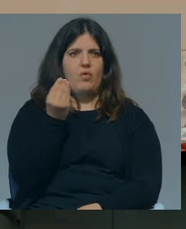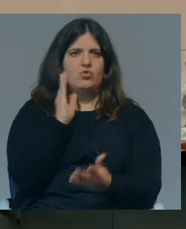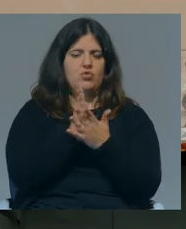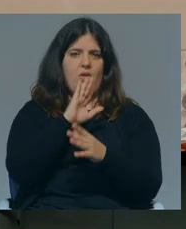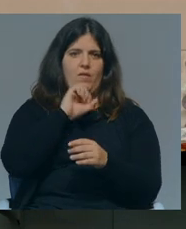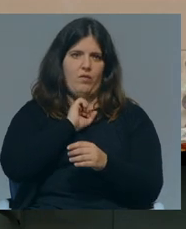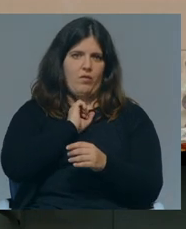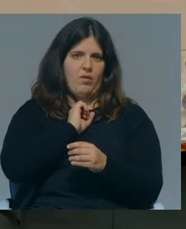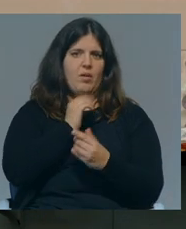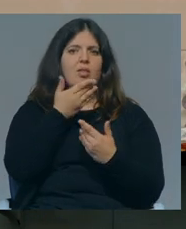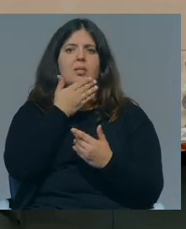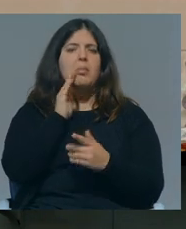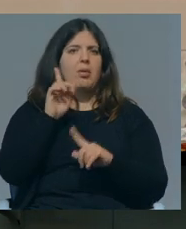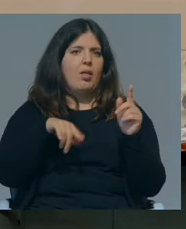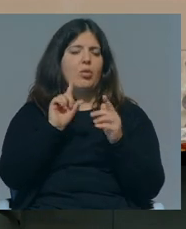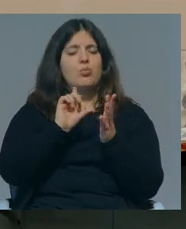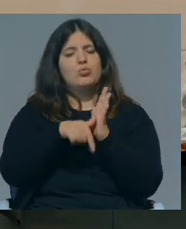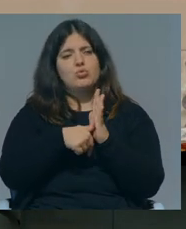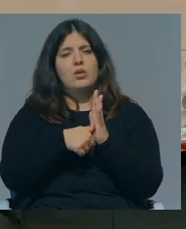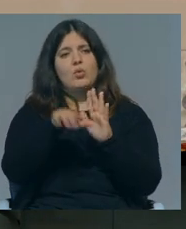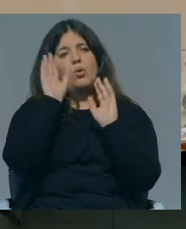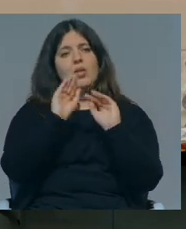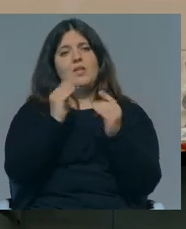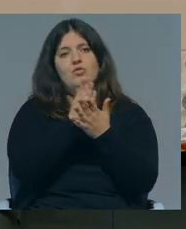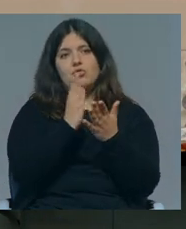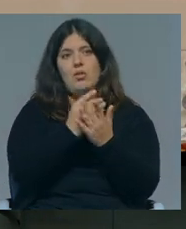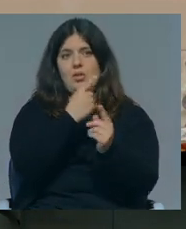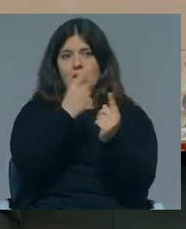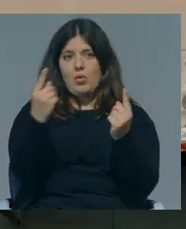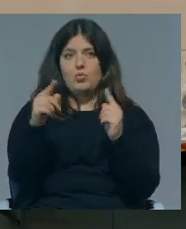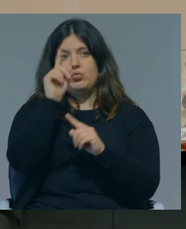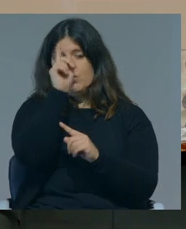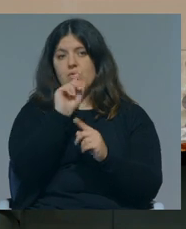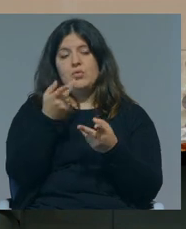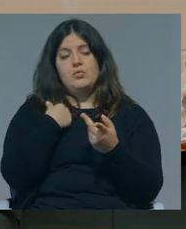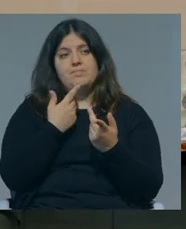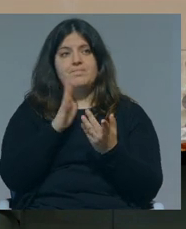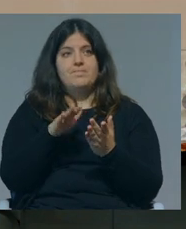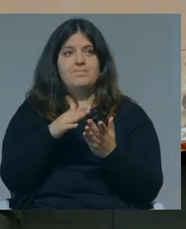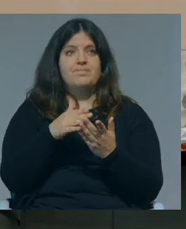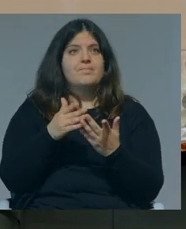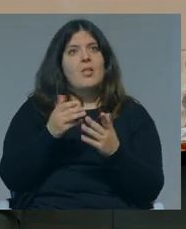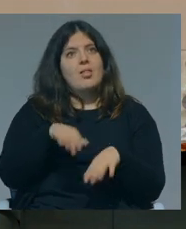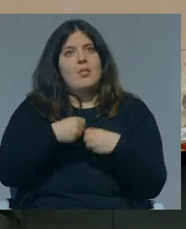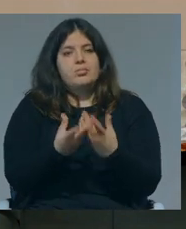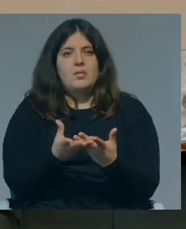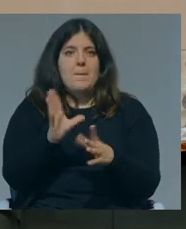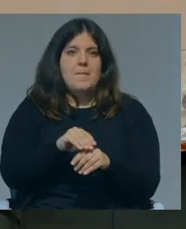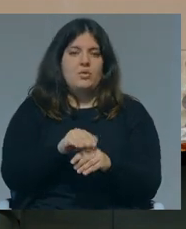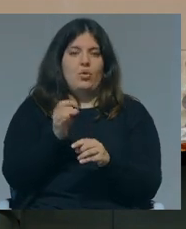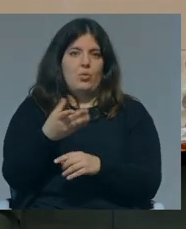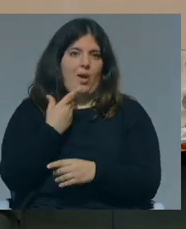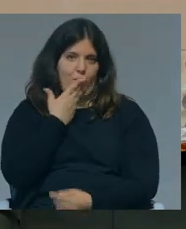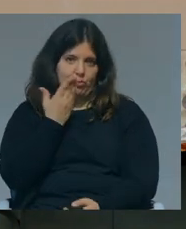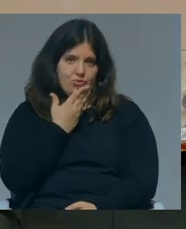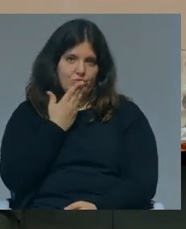escola e portanto, também depende muito do projeto educativo de cada escola, daquilo que os professores estão dispostos a dar de si, além das aulas